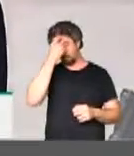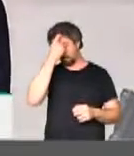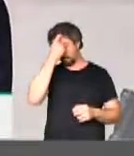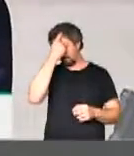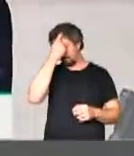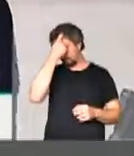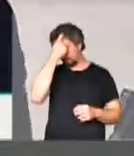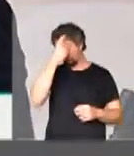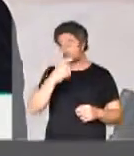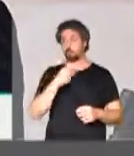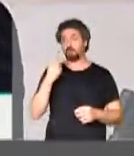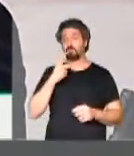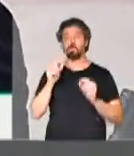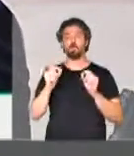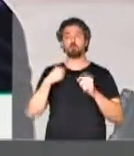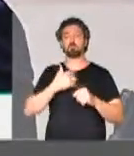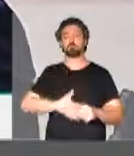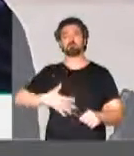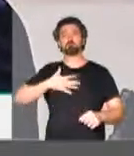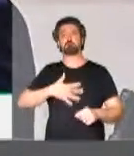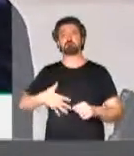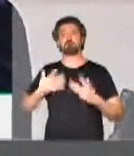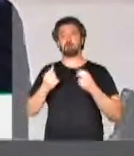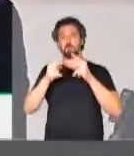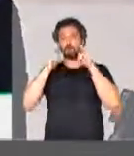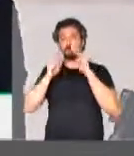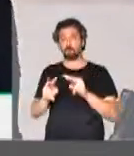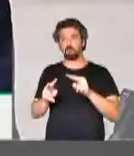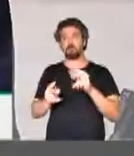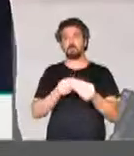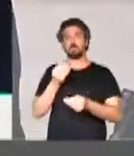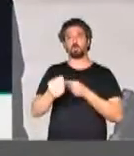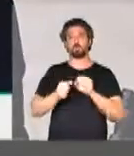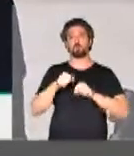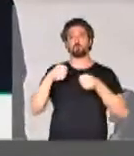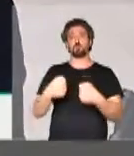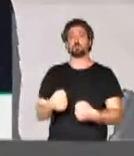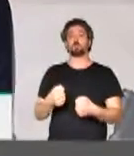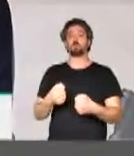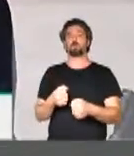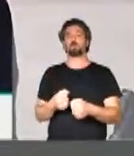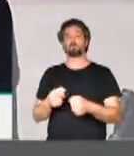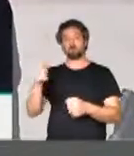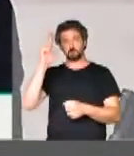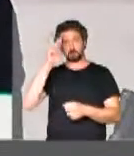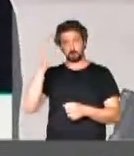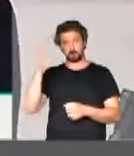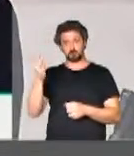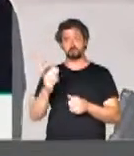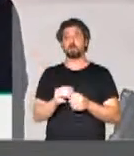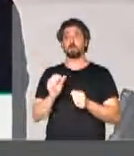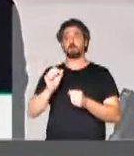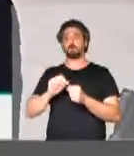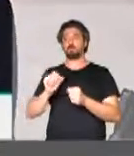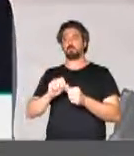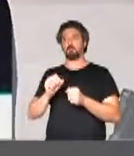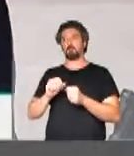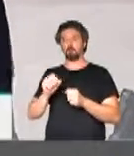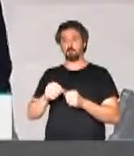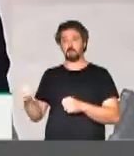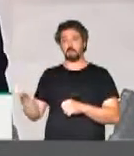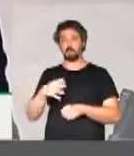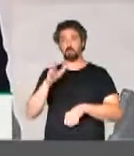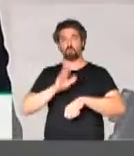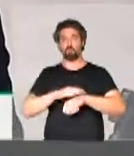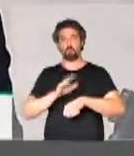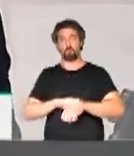Quer dizer, da minha profunda satisfação de ver a forma dedicada com que Vossa Excelência exerce esse